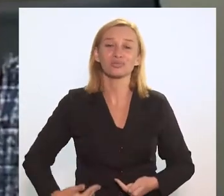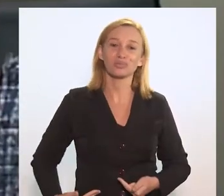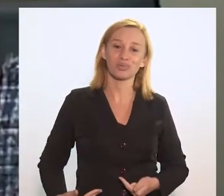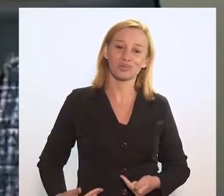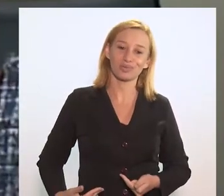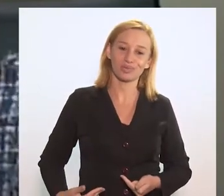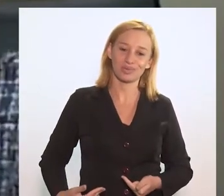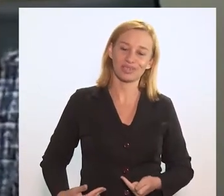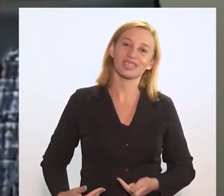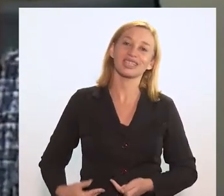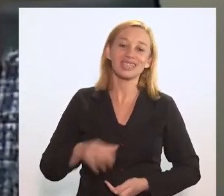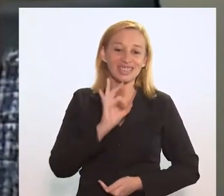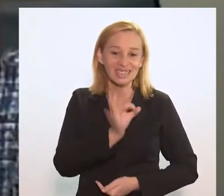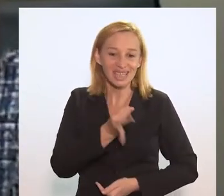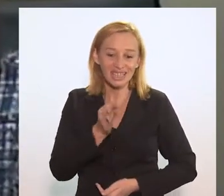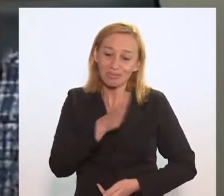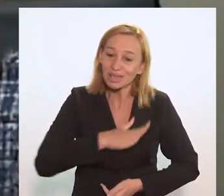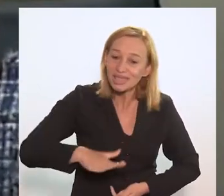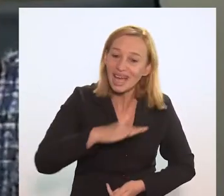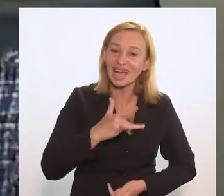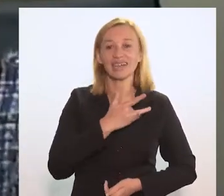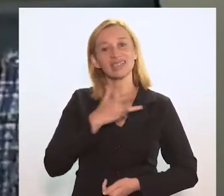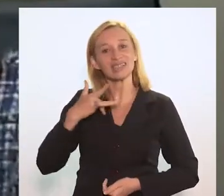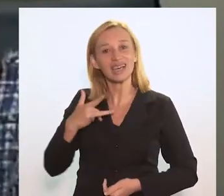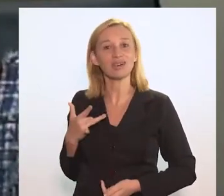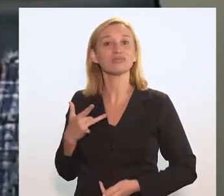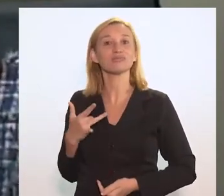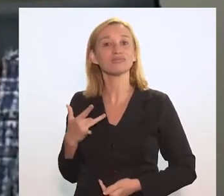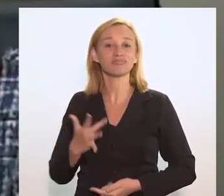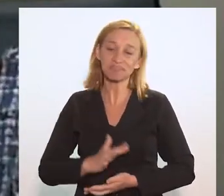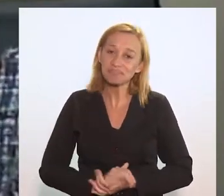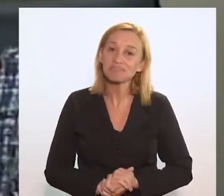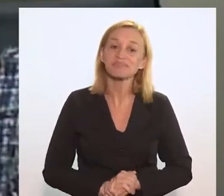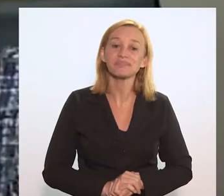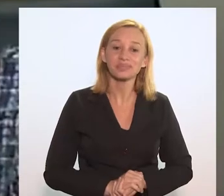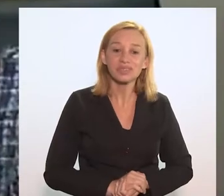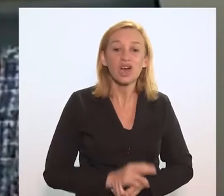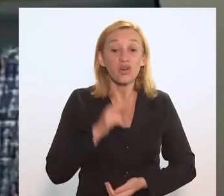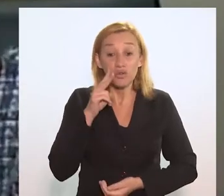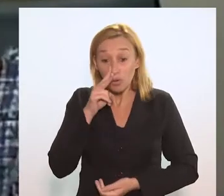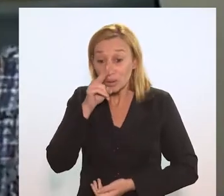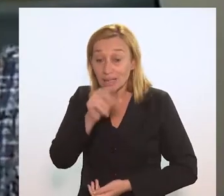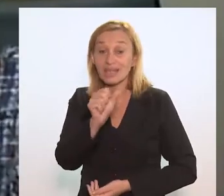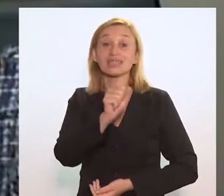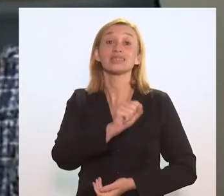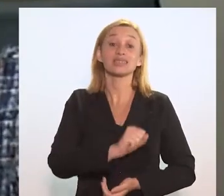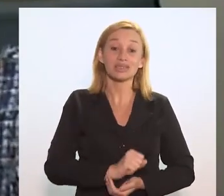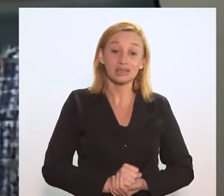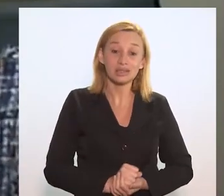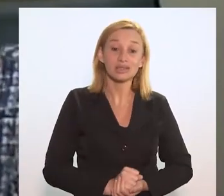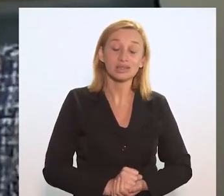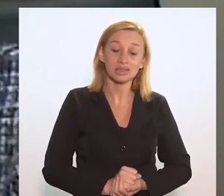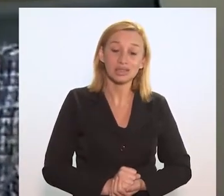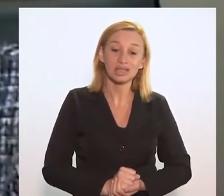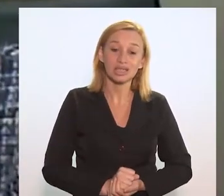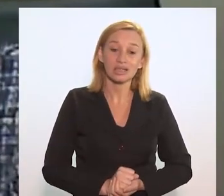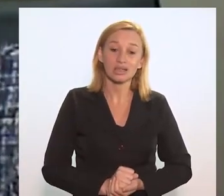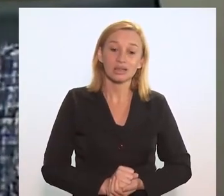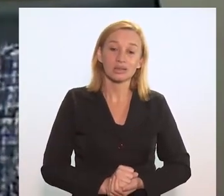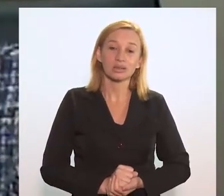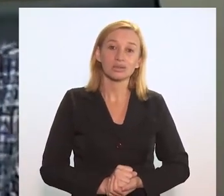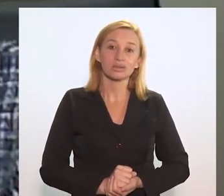públicas e, notadamente, na área da saúde. Foi assim, com o fortalecimento, com a